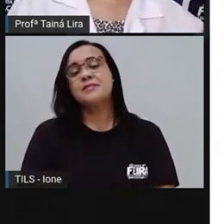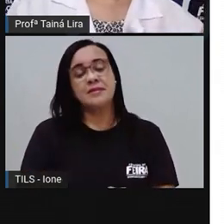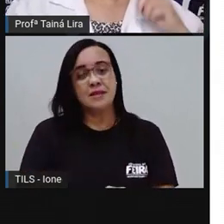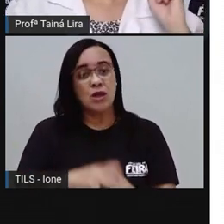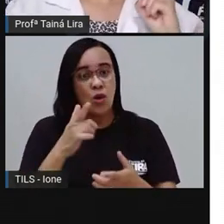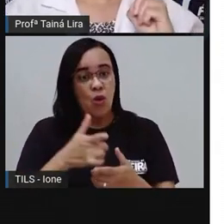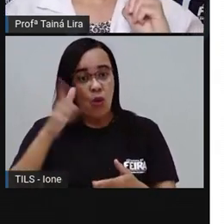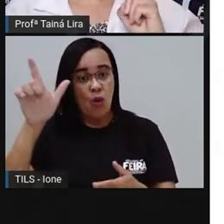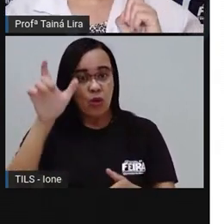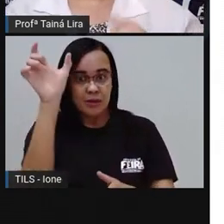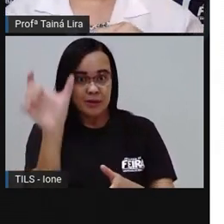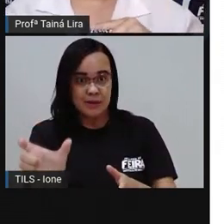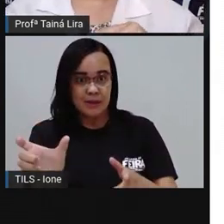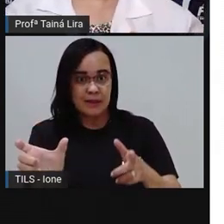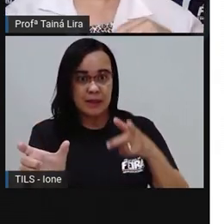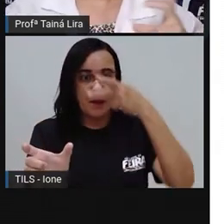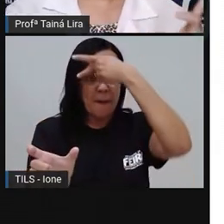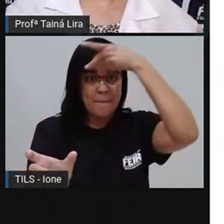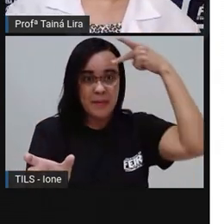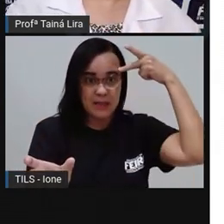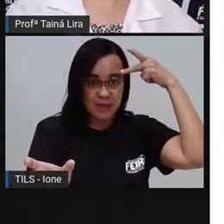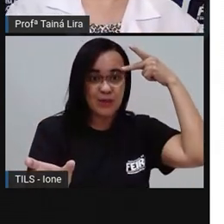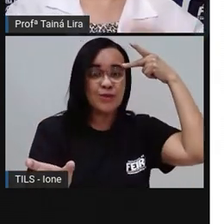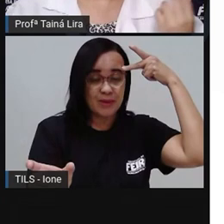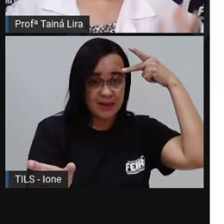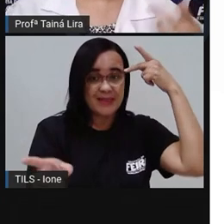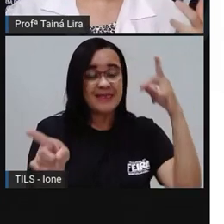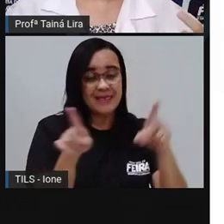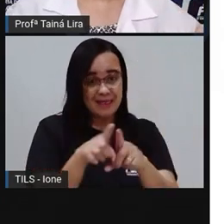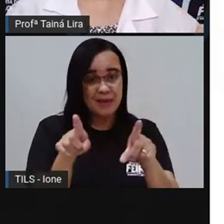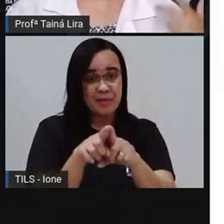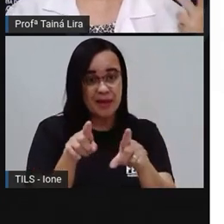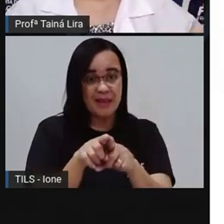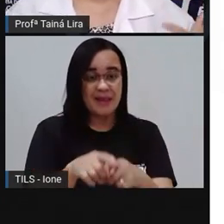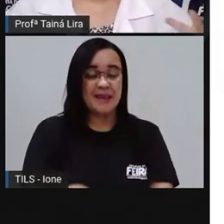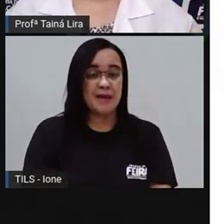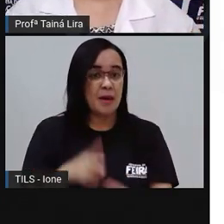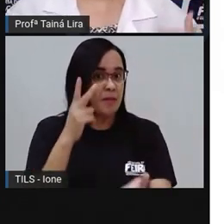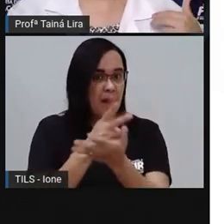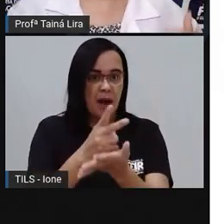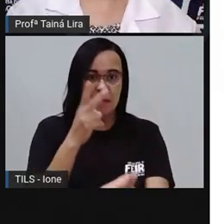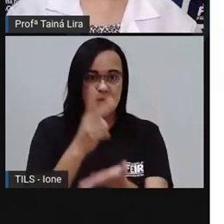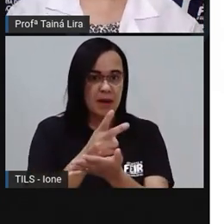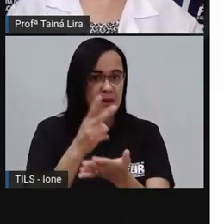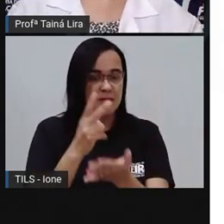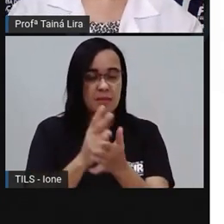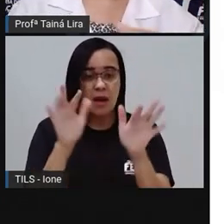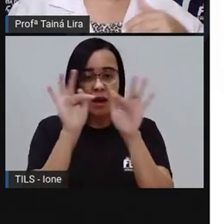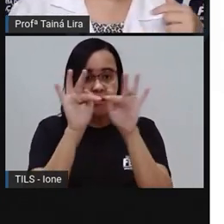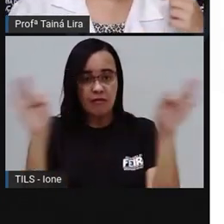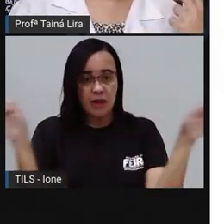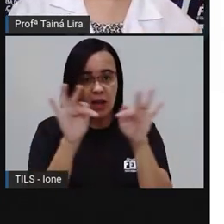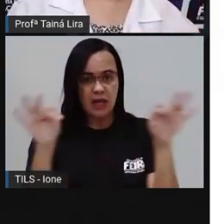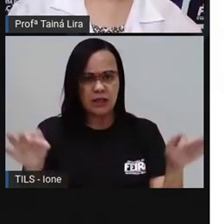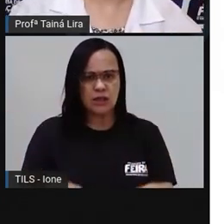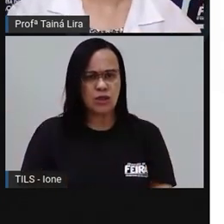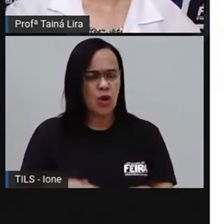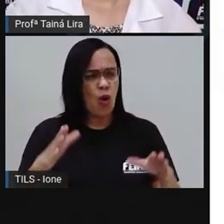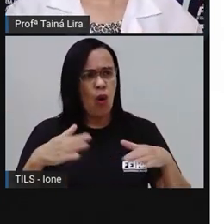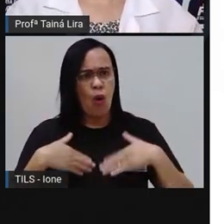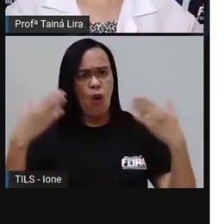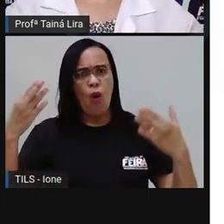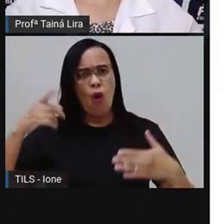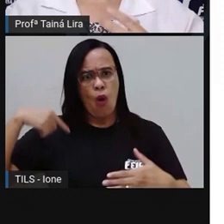Ó, outro, Faustão, ô louco, meu! Então, ele fala isso sempre, né, lá no programa, quando ele vê alguma coisa também